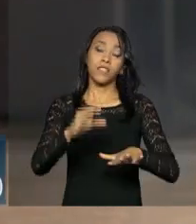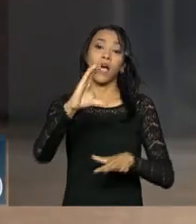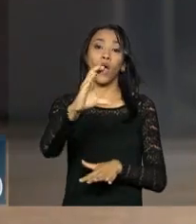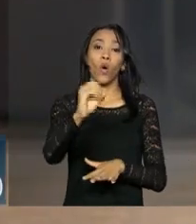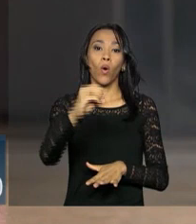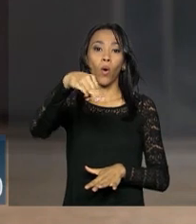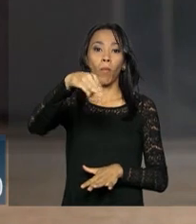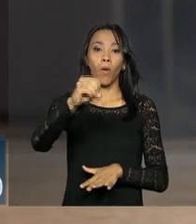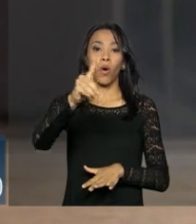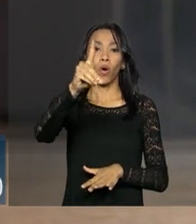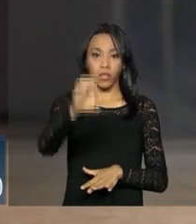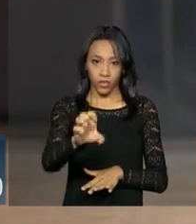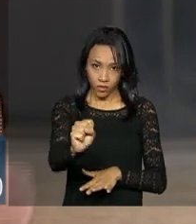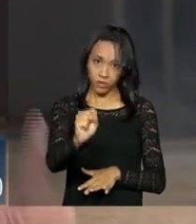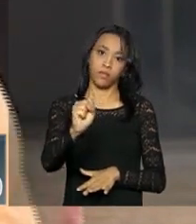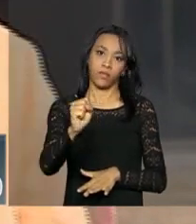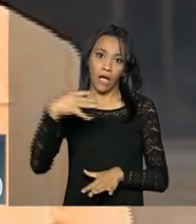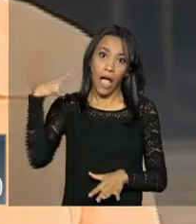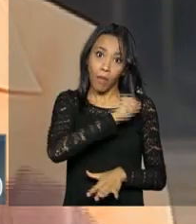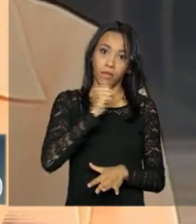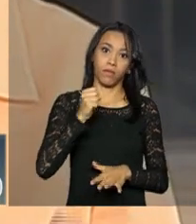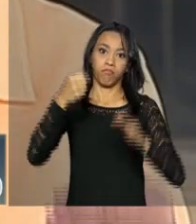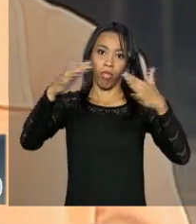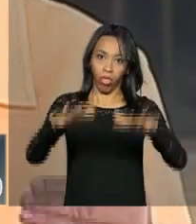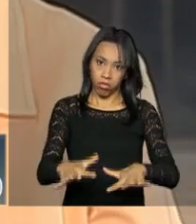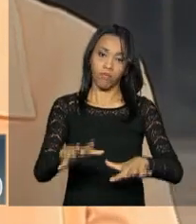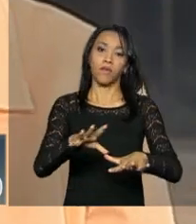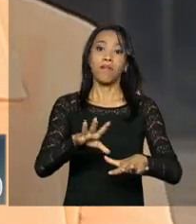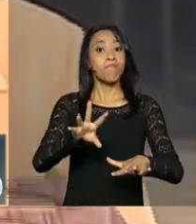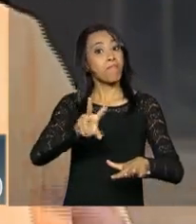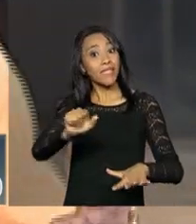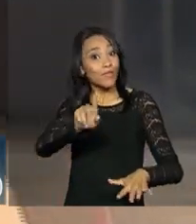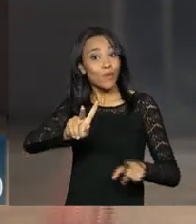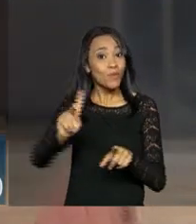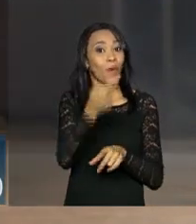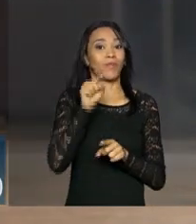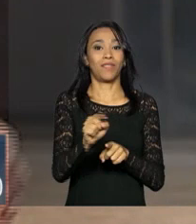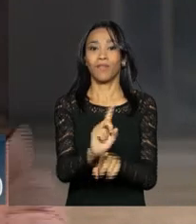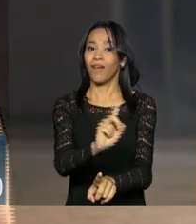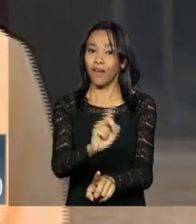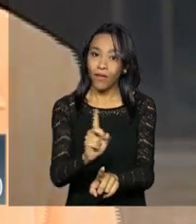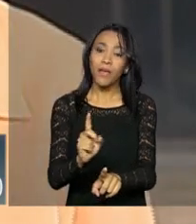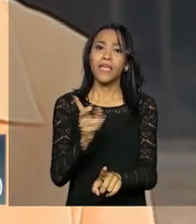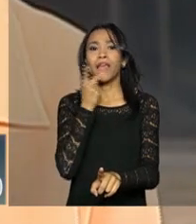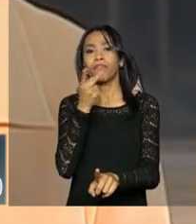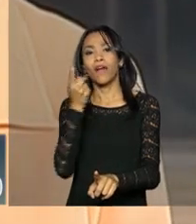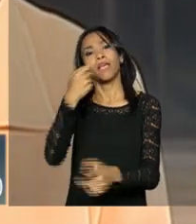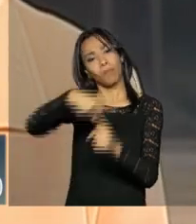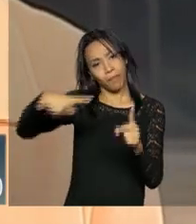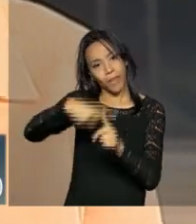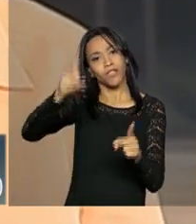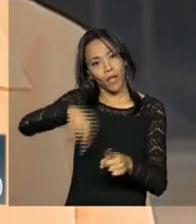forma mais rápida. No entanto, isto não se deu e atribui uma parte à instabilidade política.